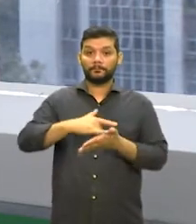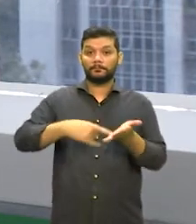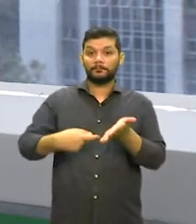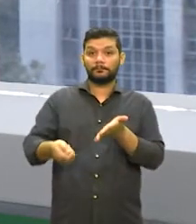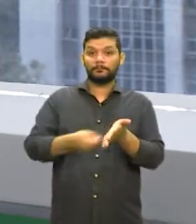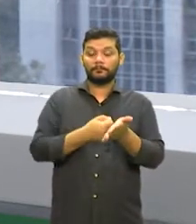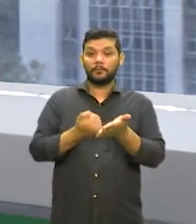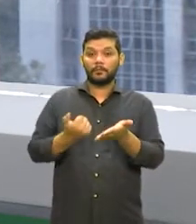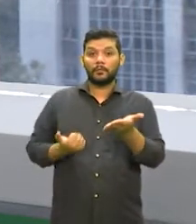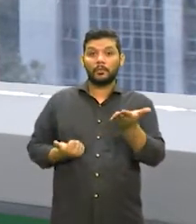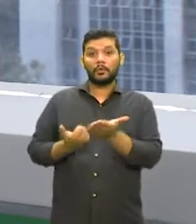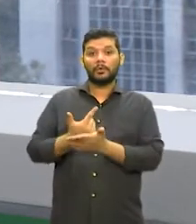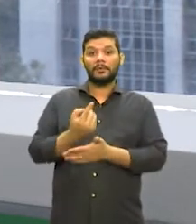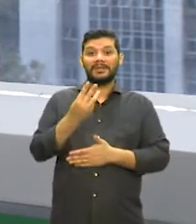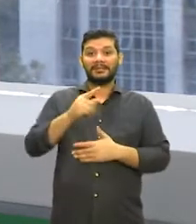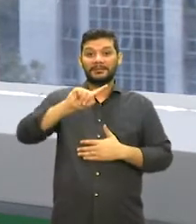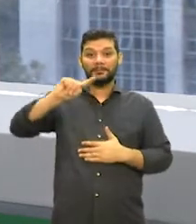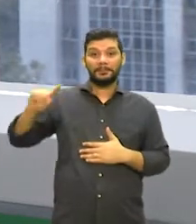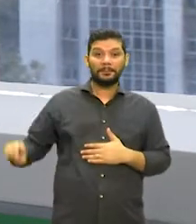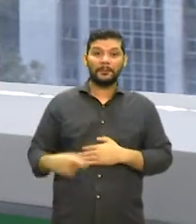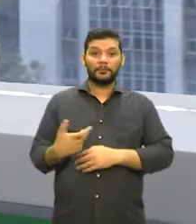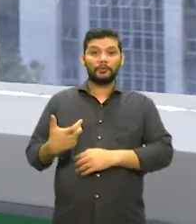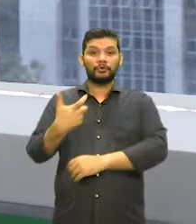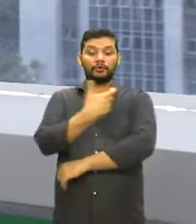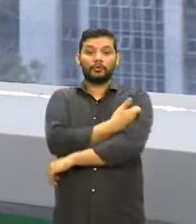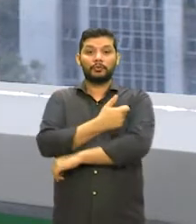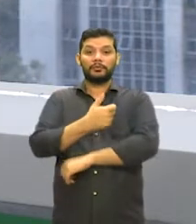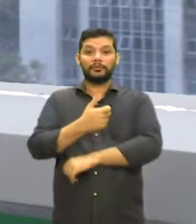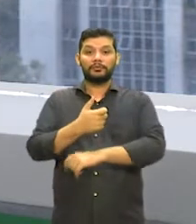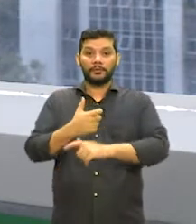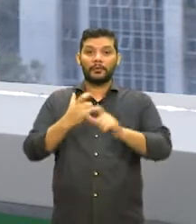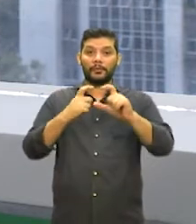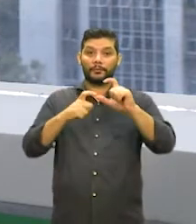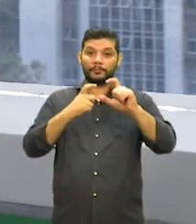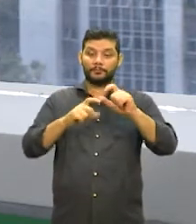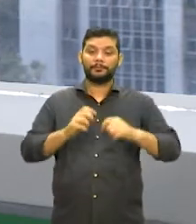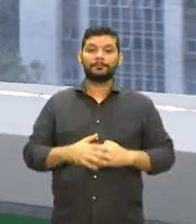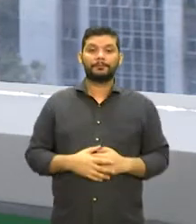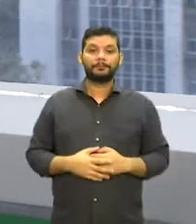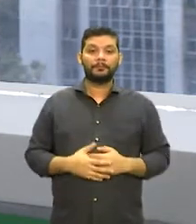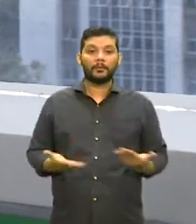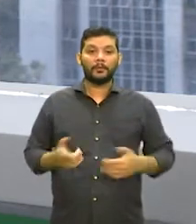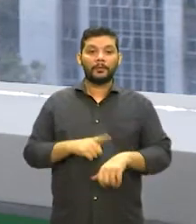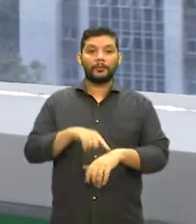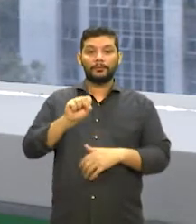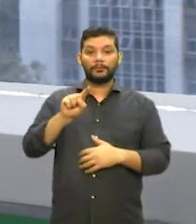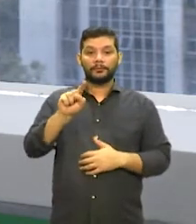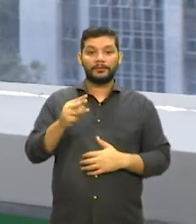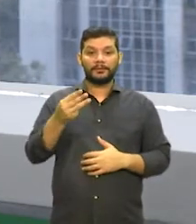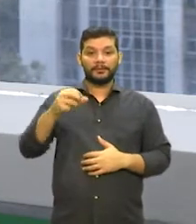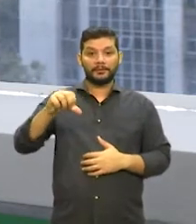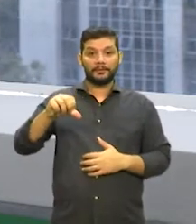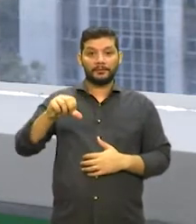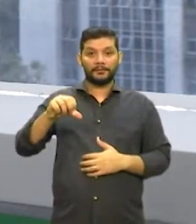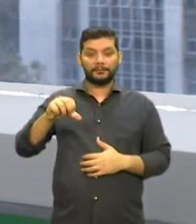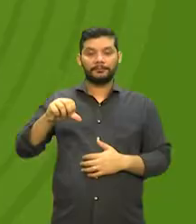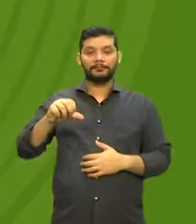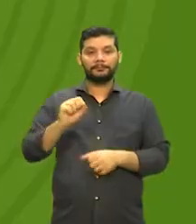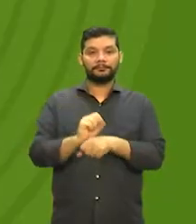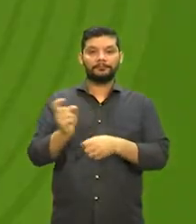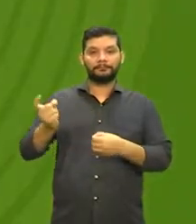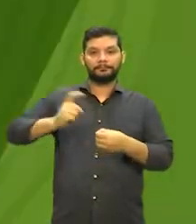direta de 3 milhões de doses extras da Coronavac. Agora são 8 horas 39 minutos. A gente volta já.